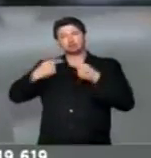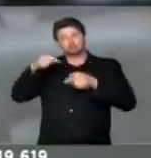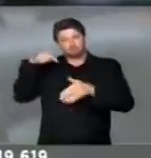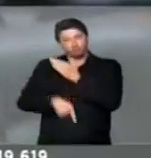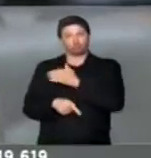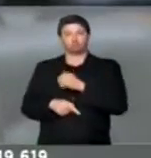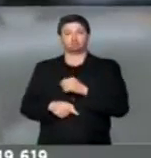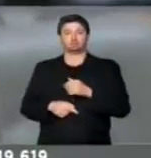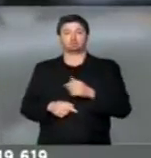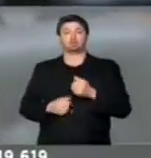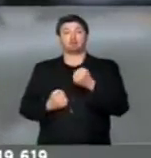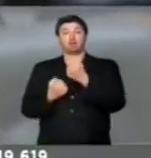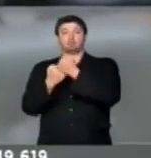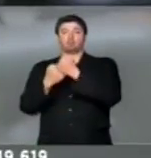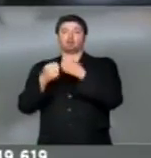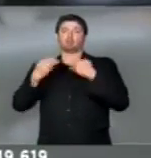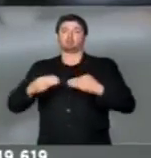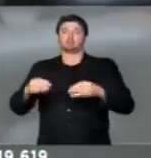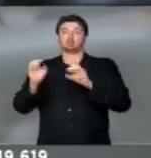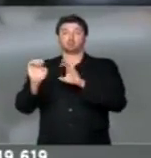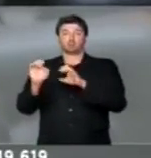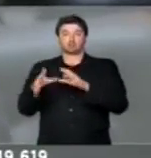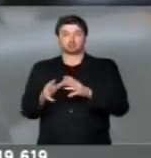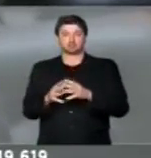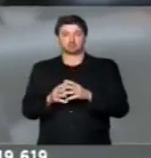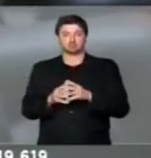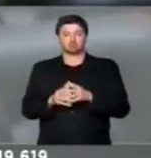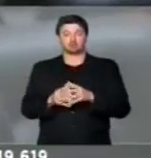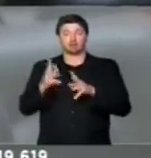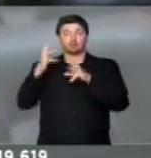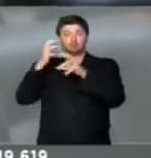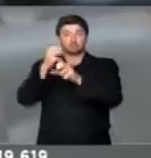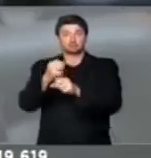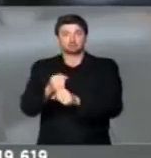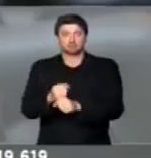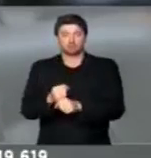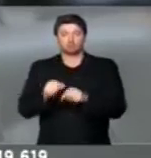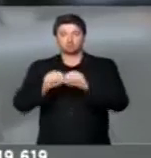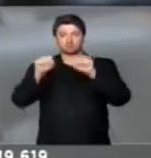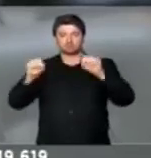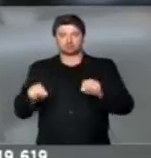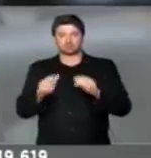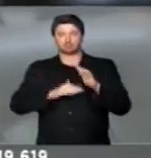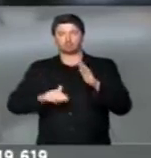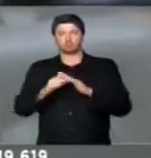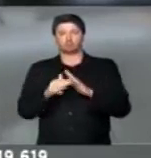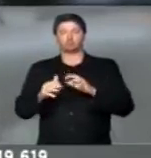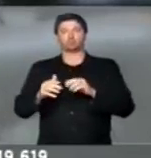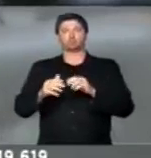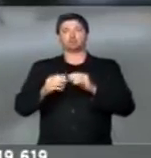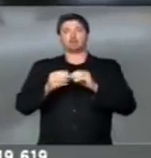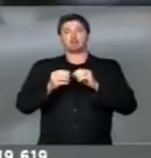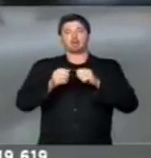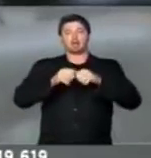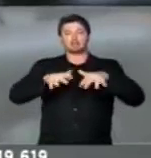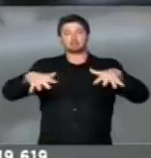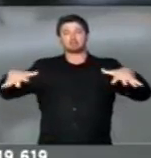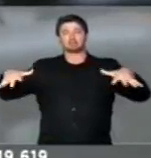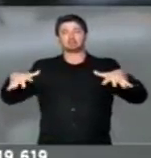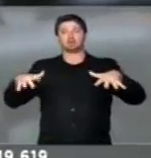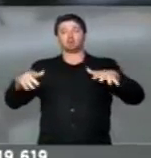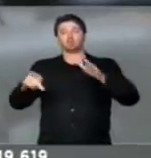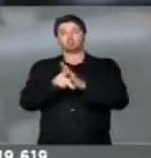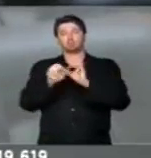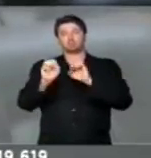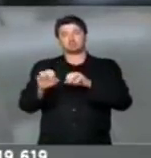E auxiliar O Ministério da Educação A rever A sistemática De expansão Do ensino À distância